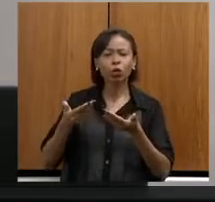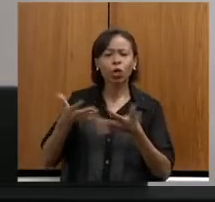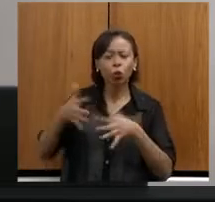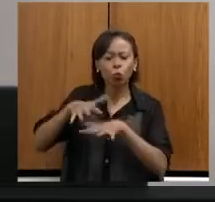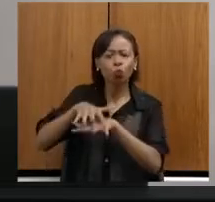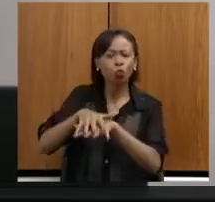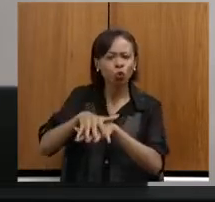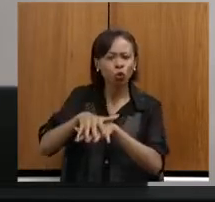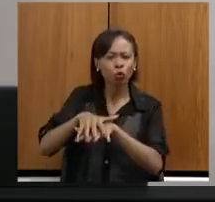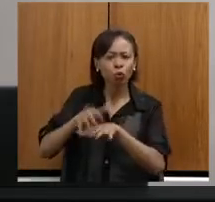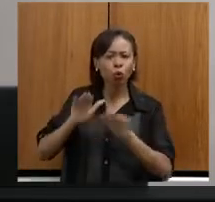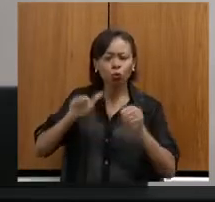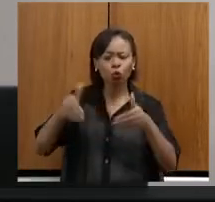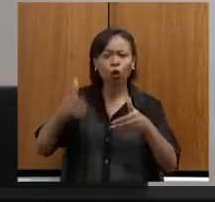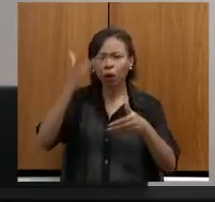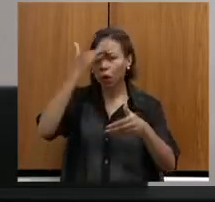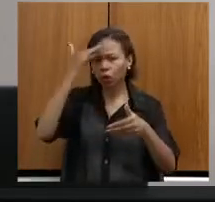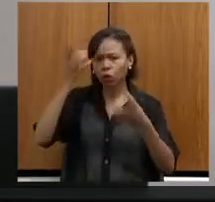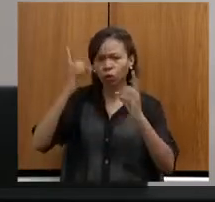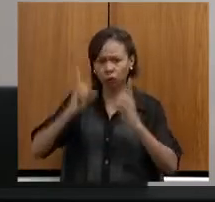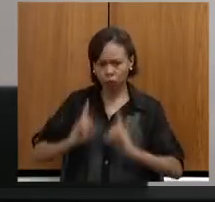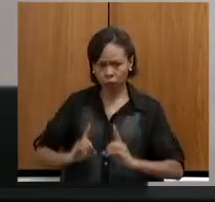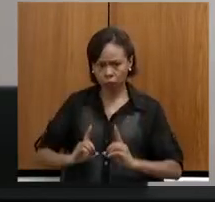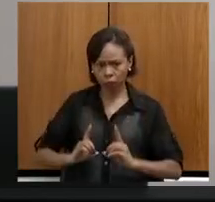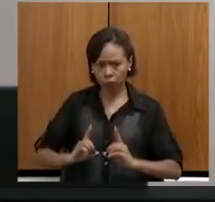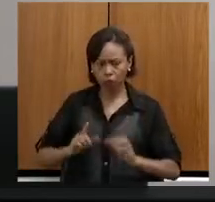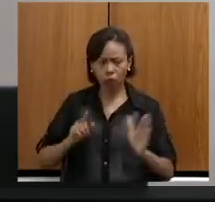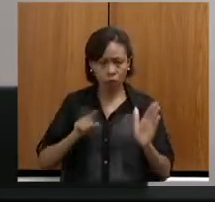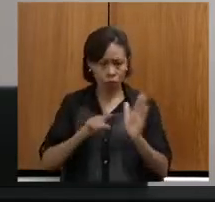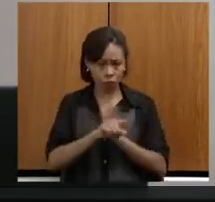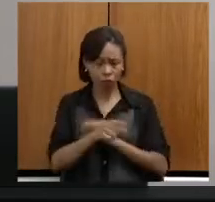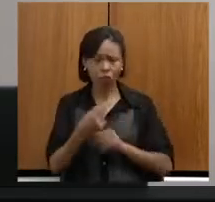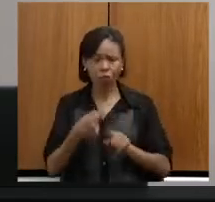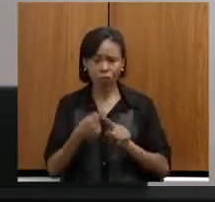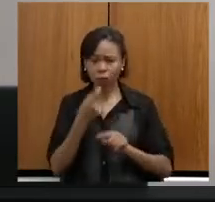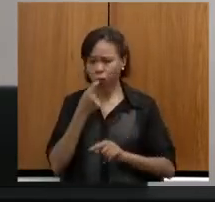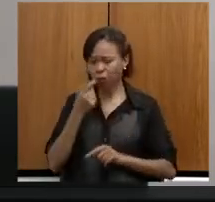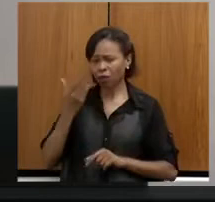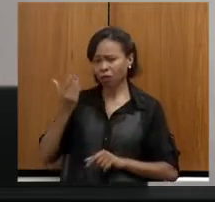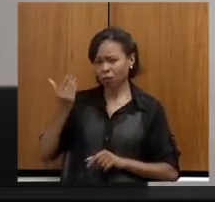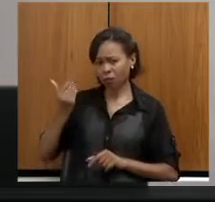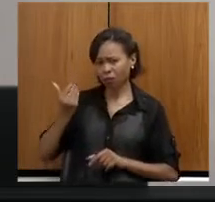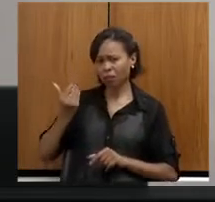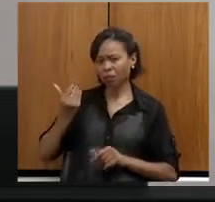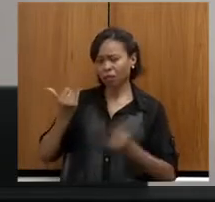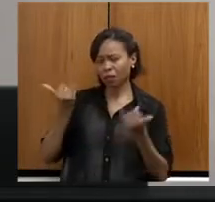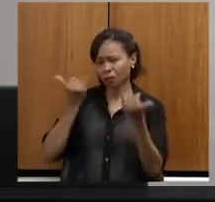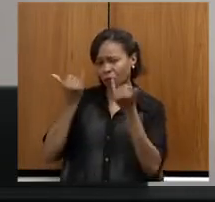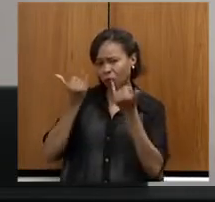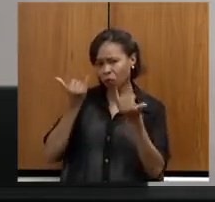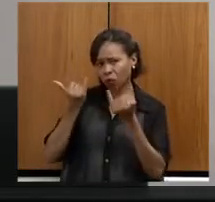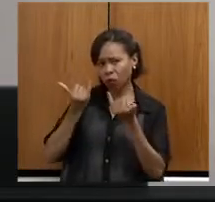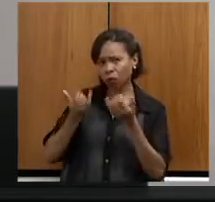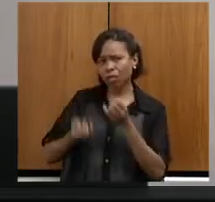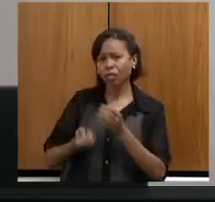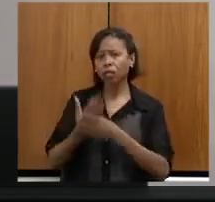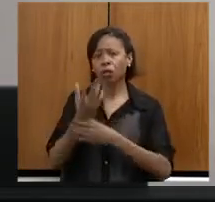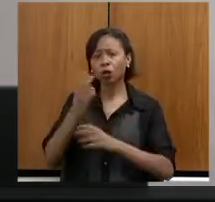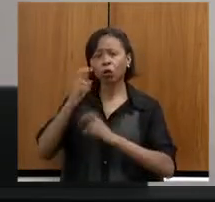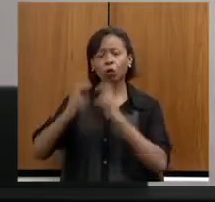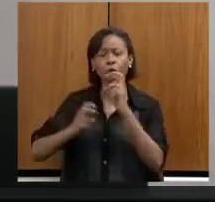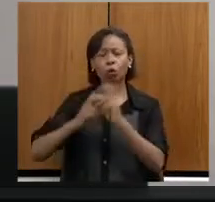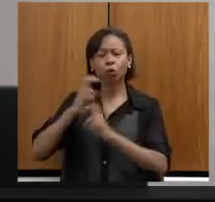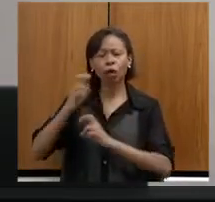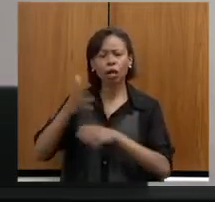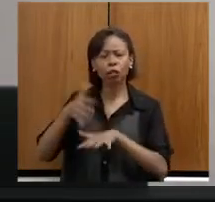deficiência? Pergunto porque recentemente tivemos a notícia da instalação de parque inclusivo na